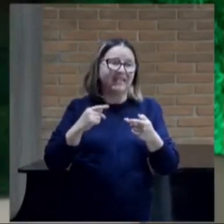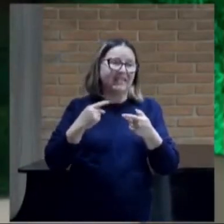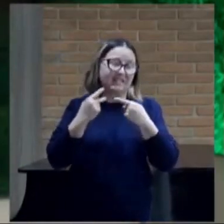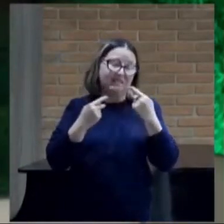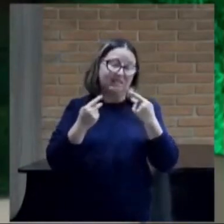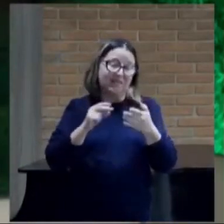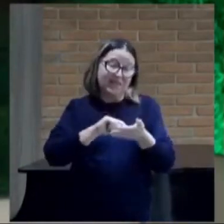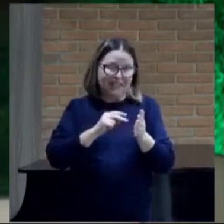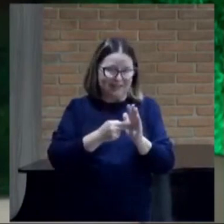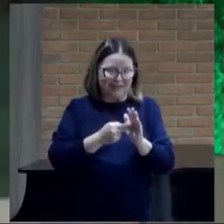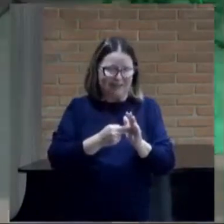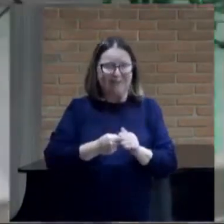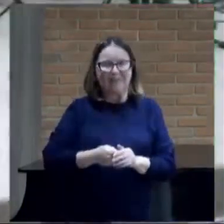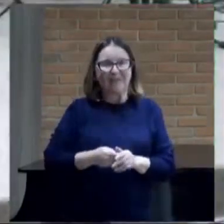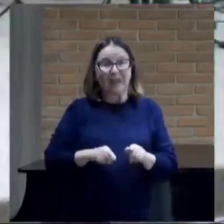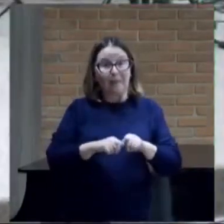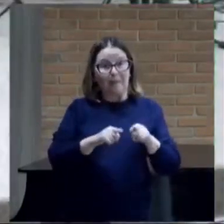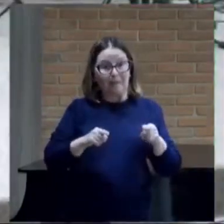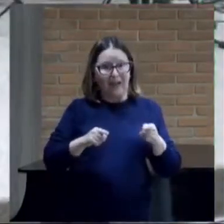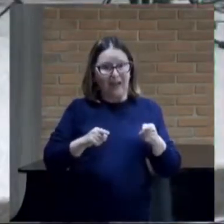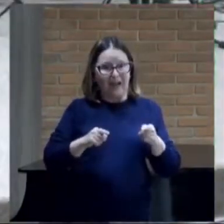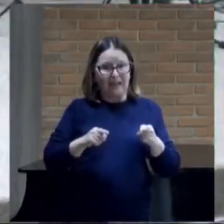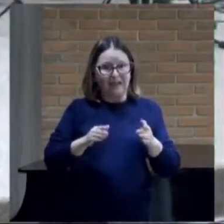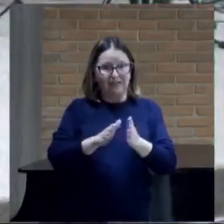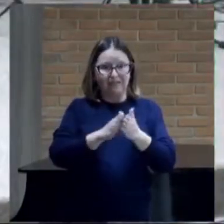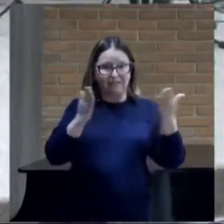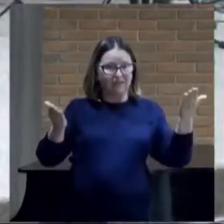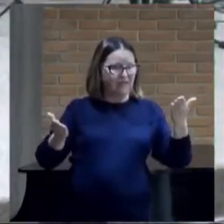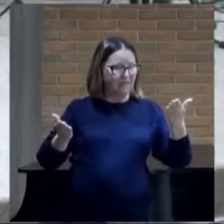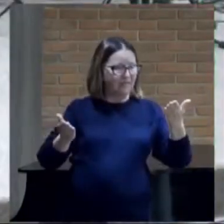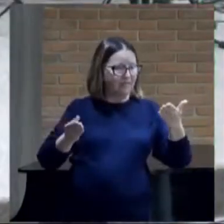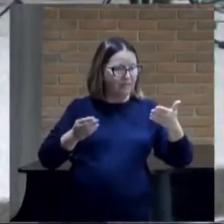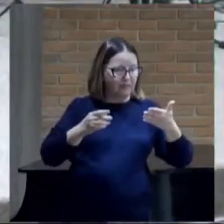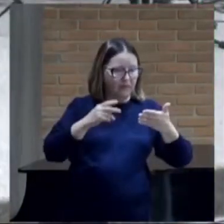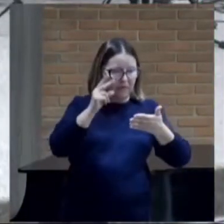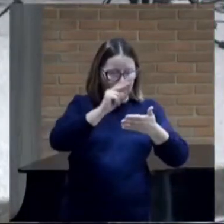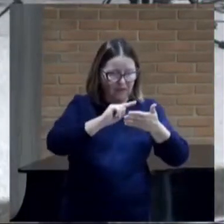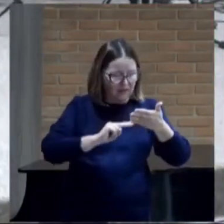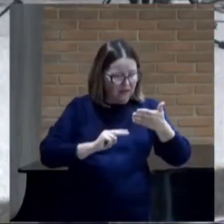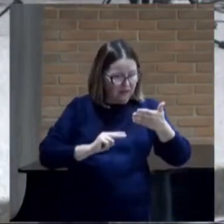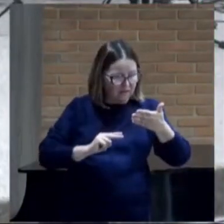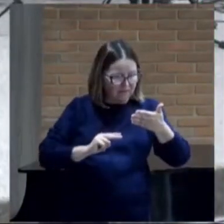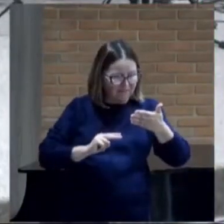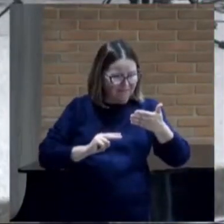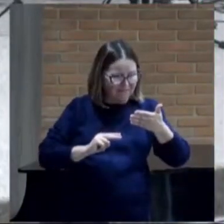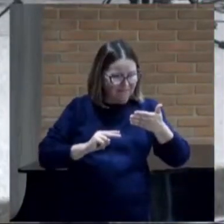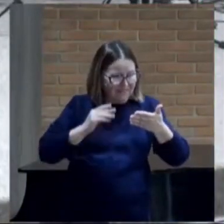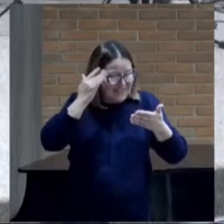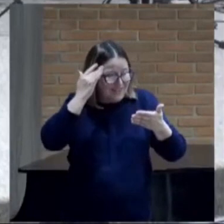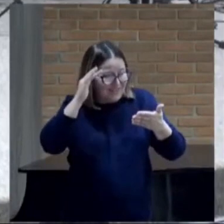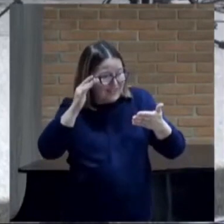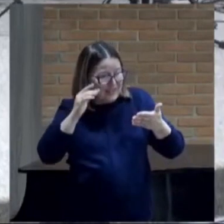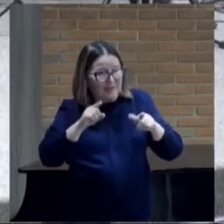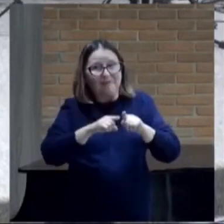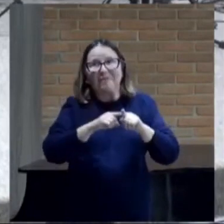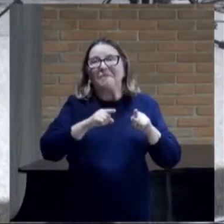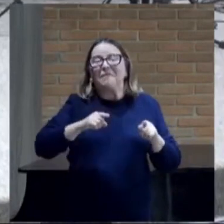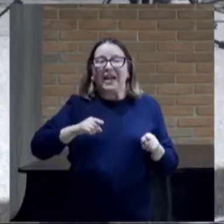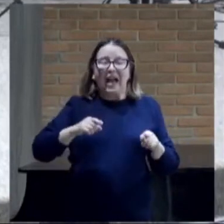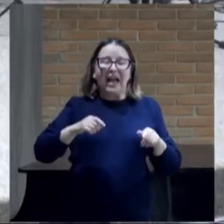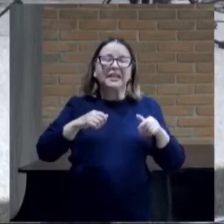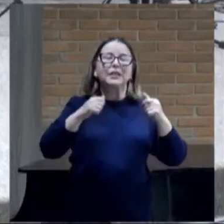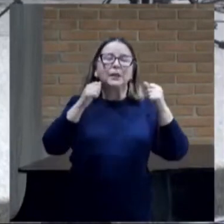mas se eu chegar num texto da bíblia e não souber o que quer dizer eu posso perguntar o escritor que está vivo